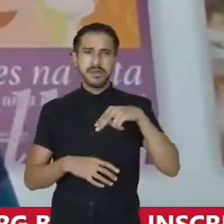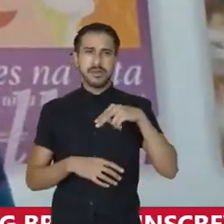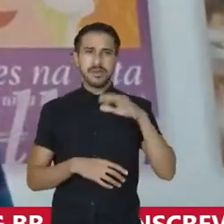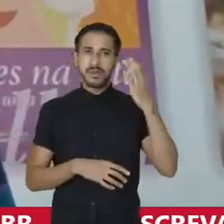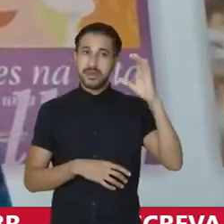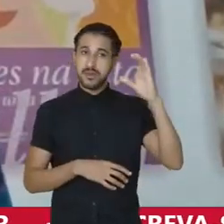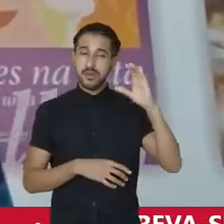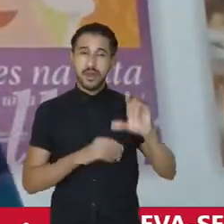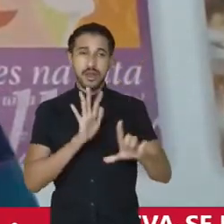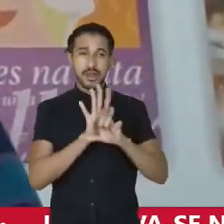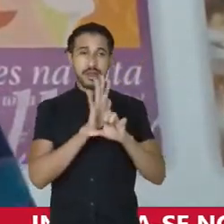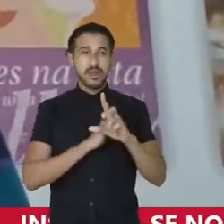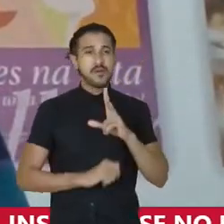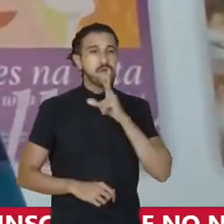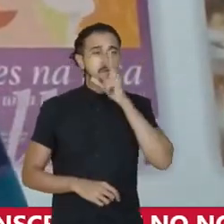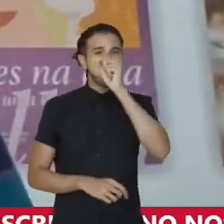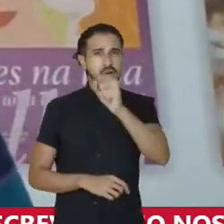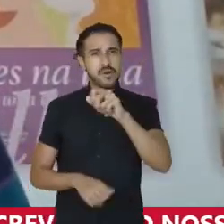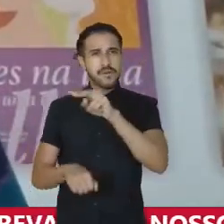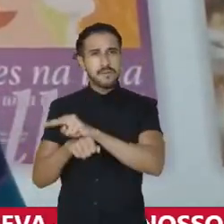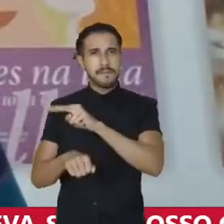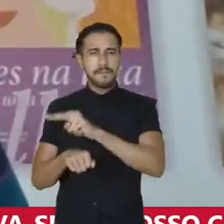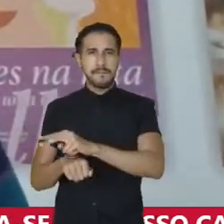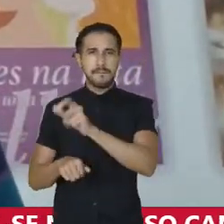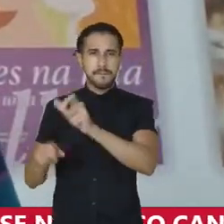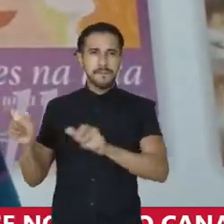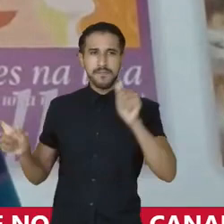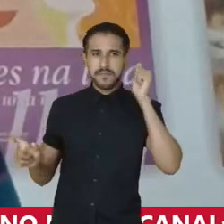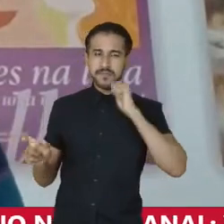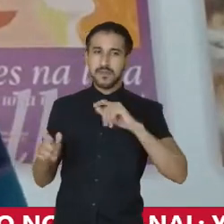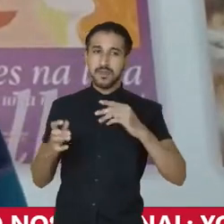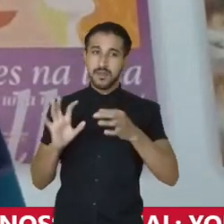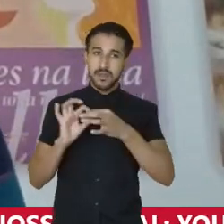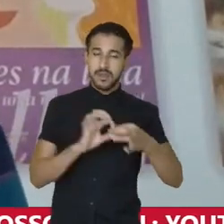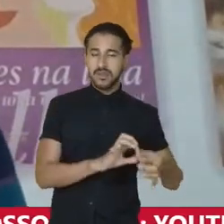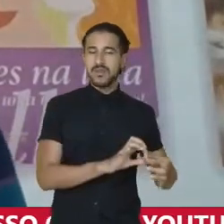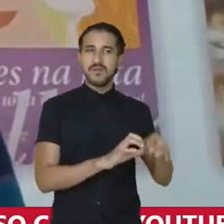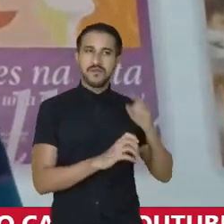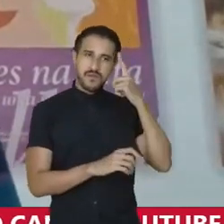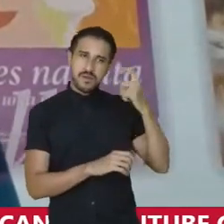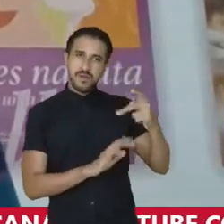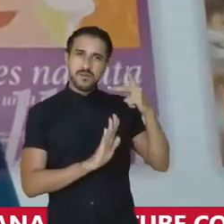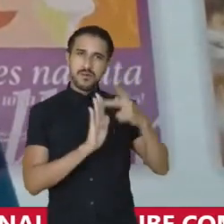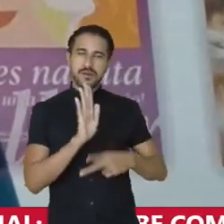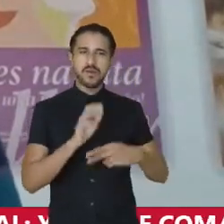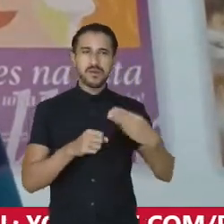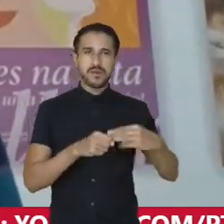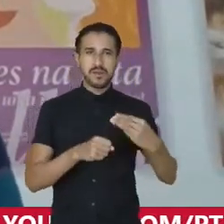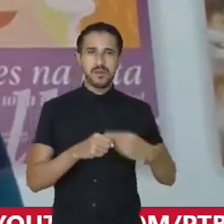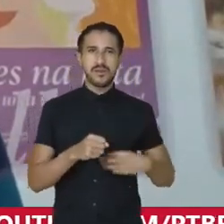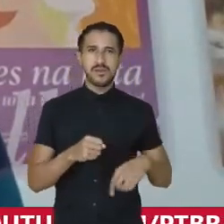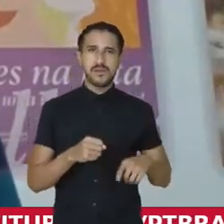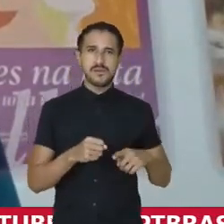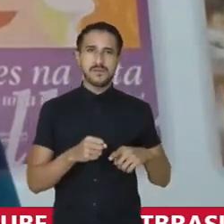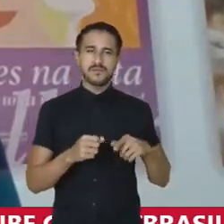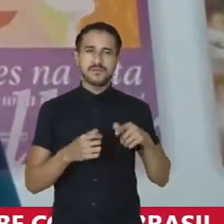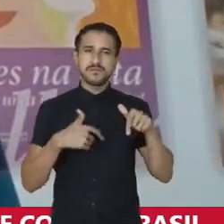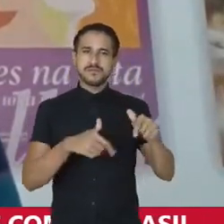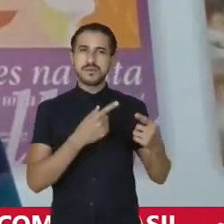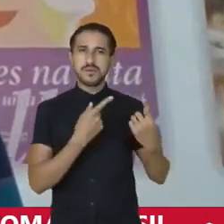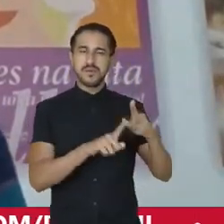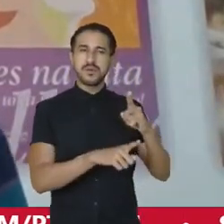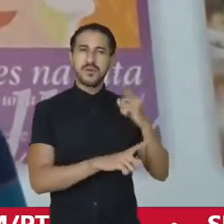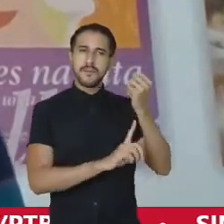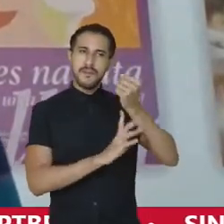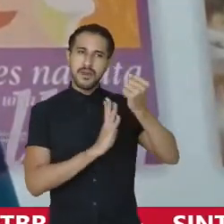legislação muito forte de proteção às mulheres vítimas de violência. Programa municipal de combate ao